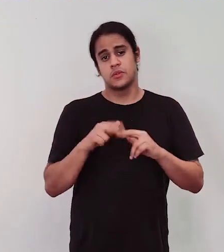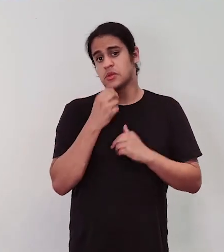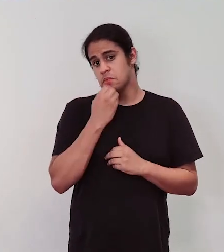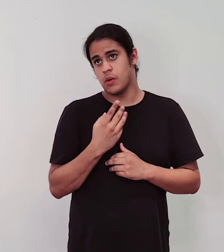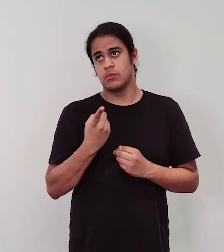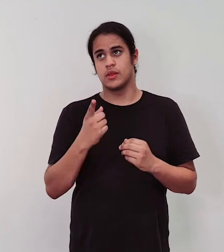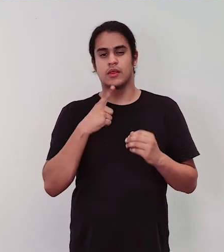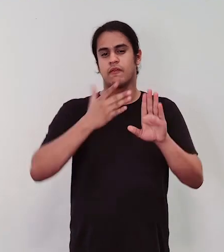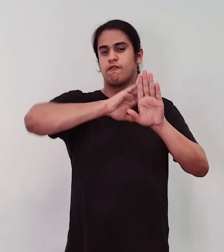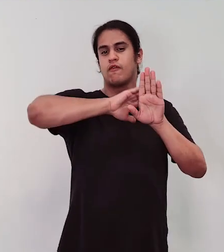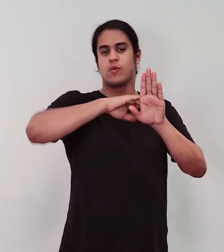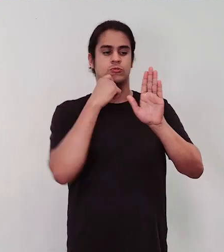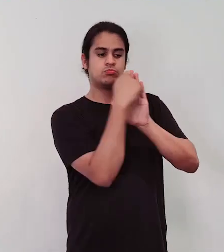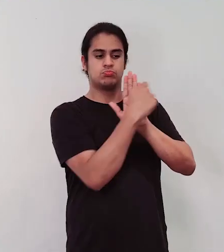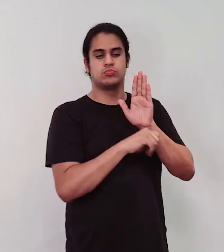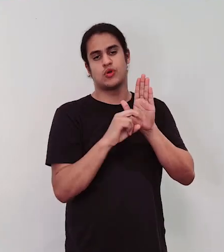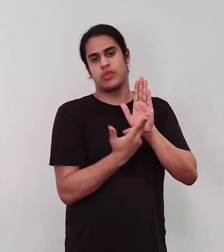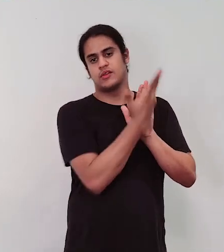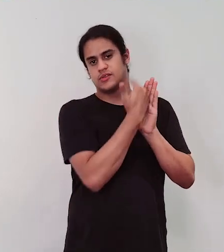o fundo para escrever ou para desenhar